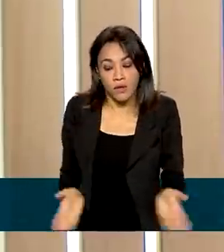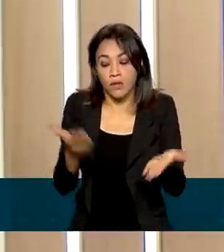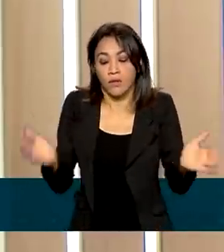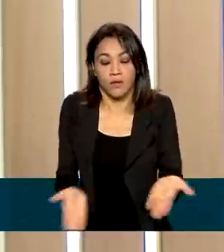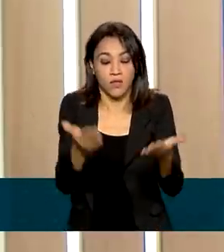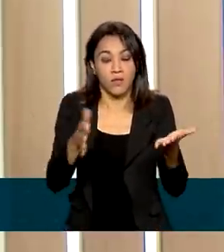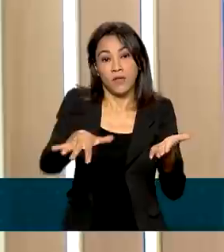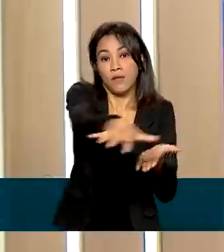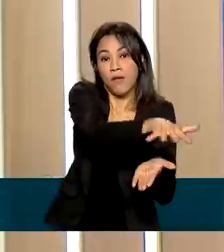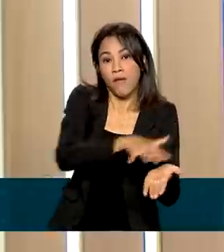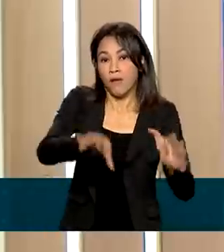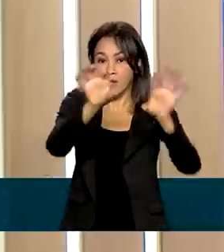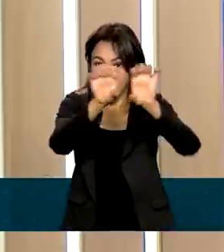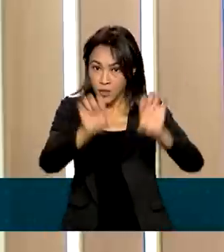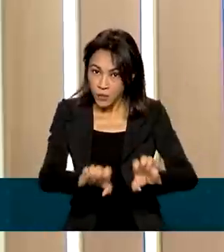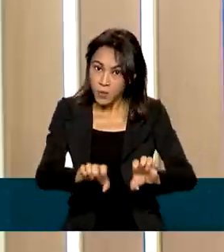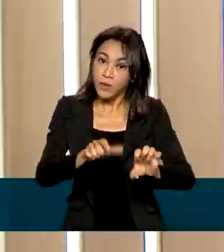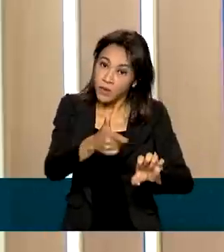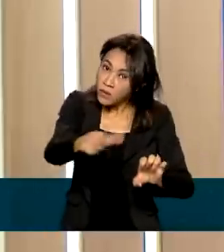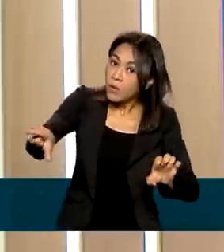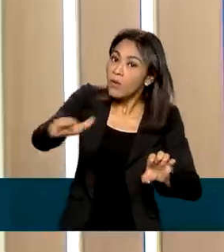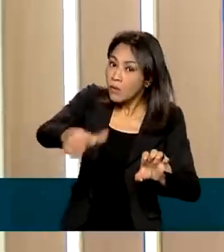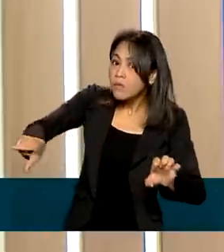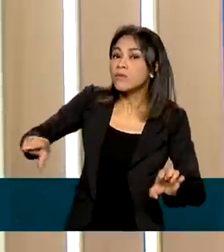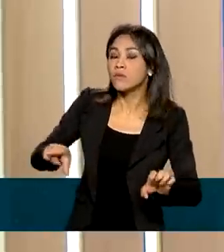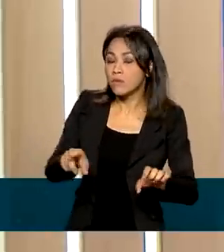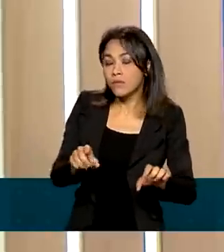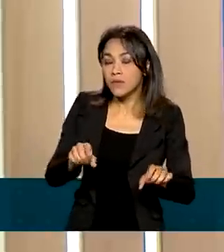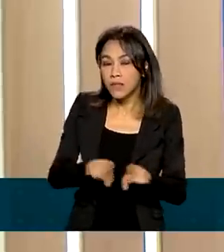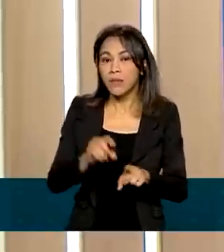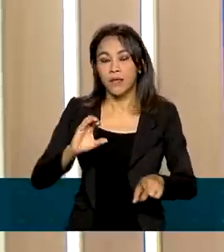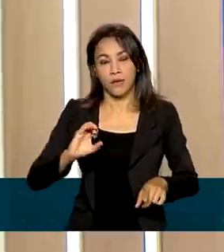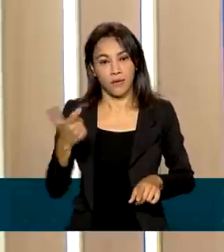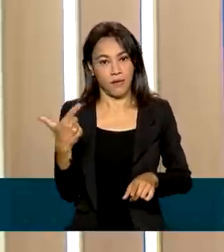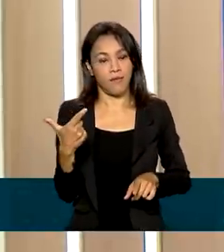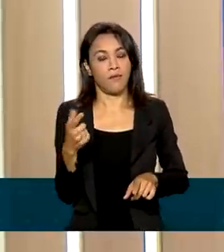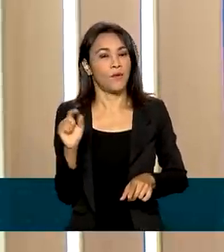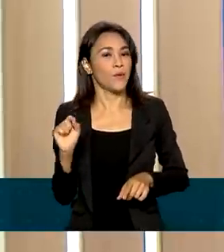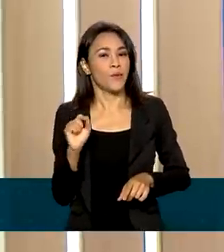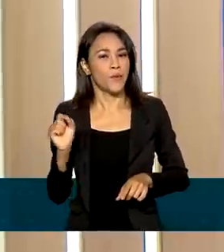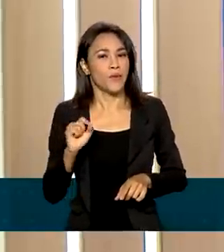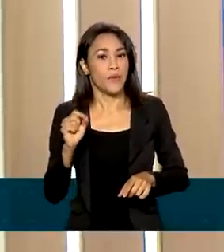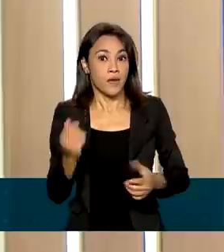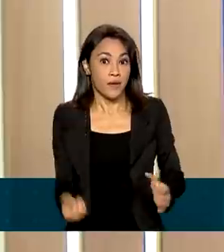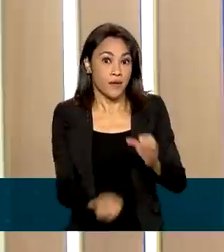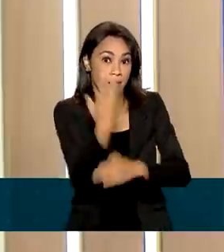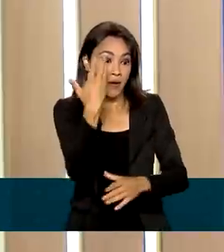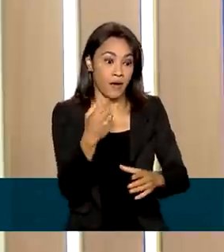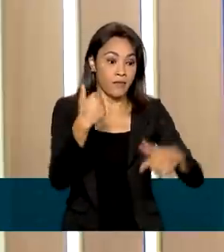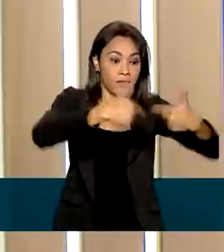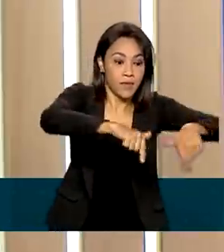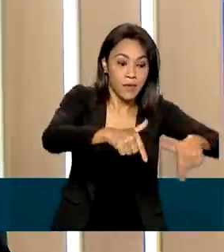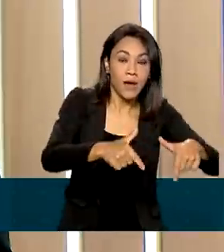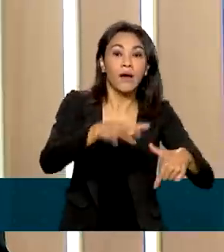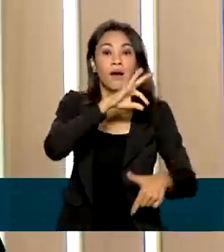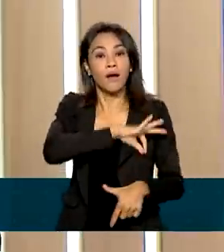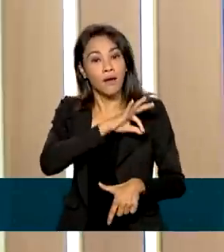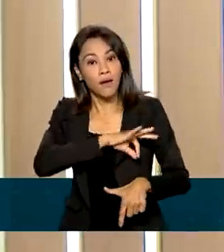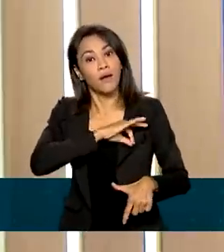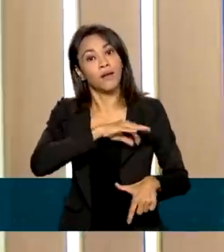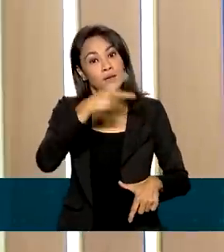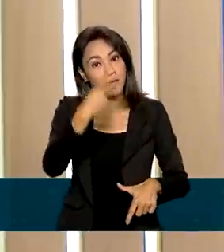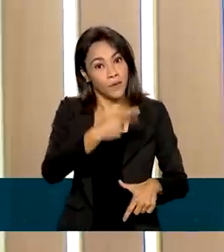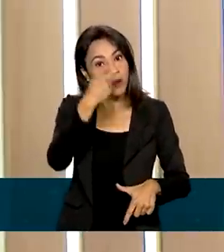infraestrutura, entre outras, e também, claro, estimular a geração de emprego e renda e o crescimento econômico do país.